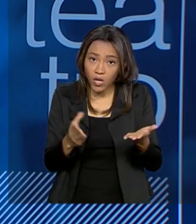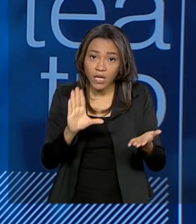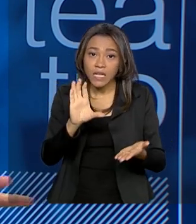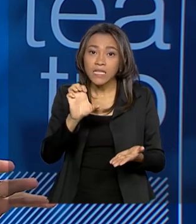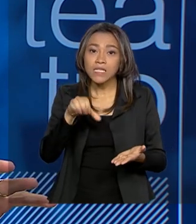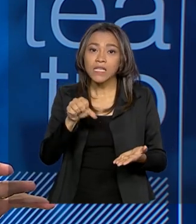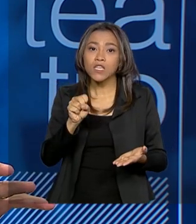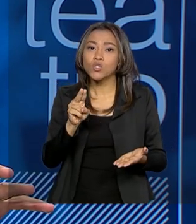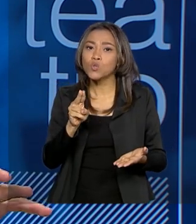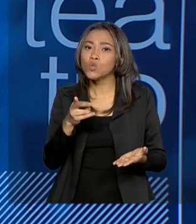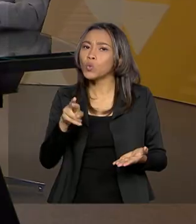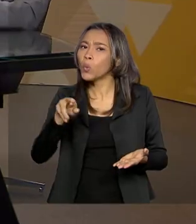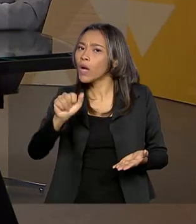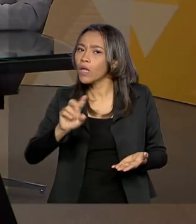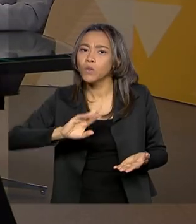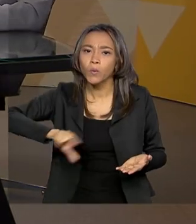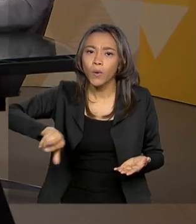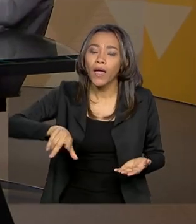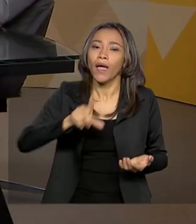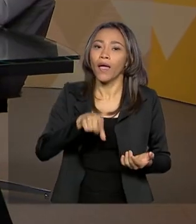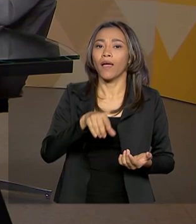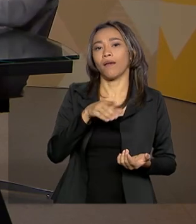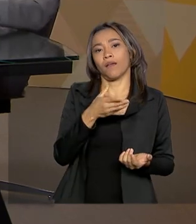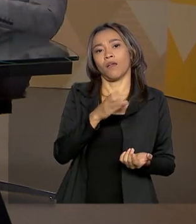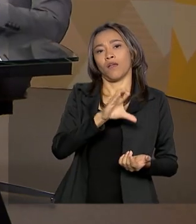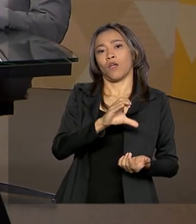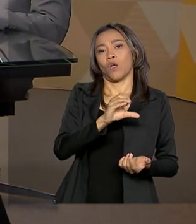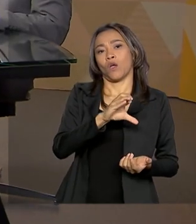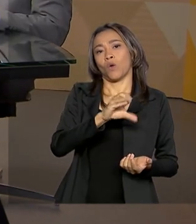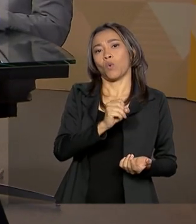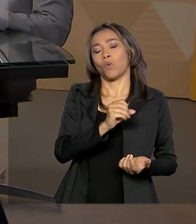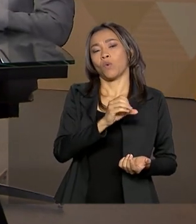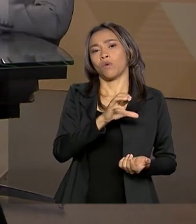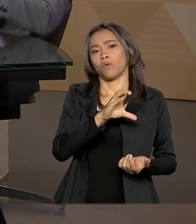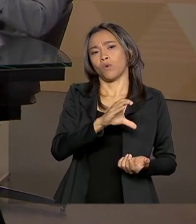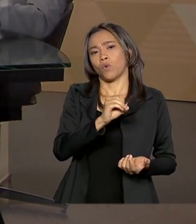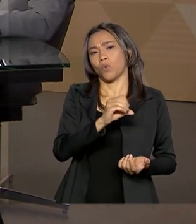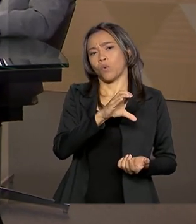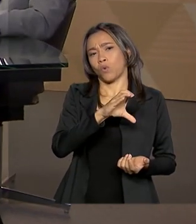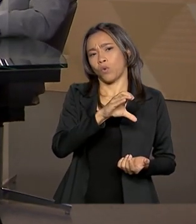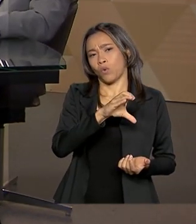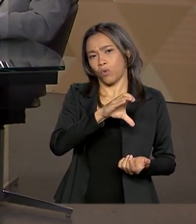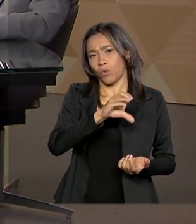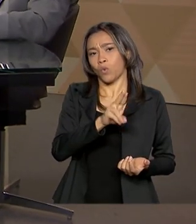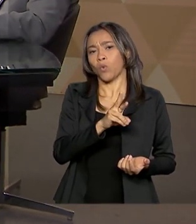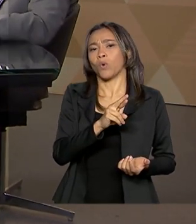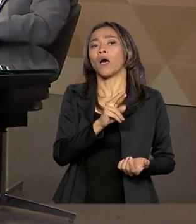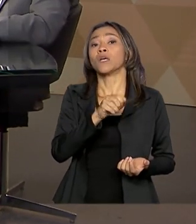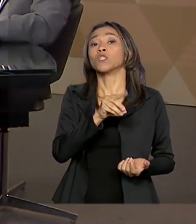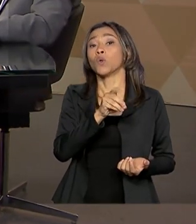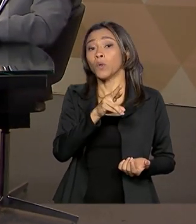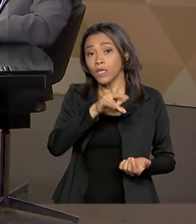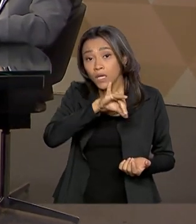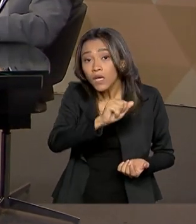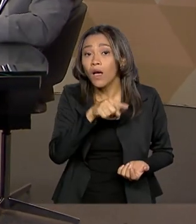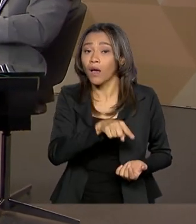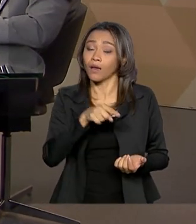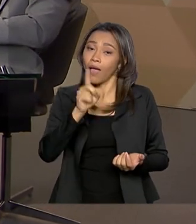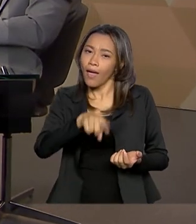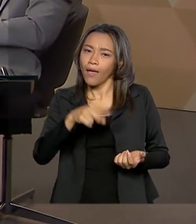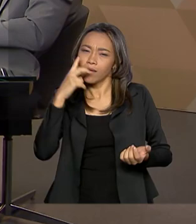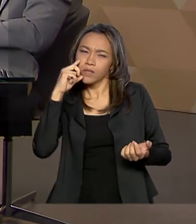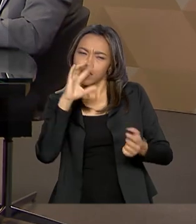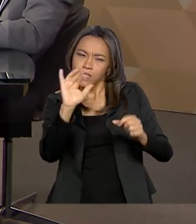curadoria. Curadoria é estabelecer um recorte de princípios estéticos na